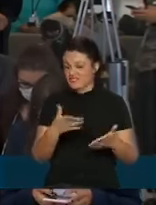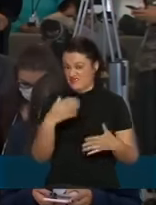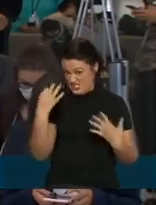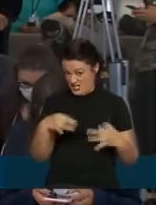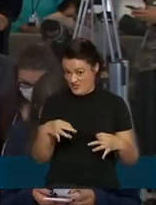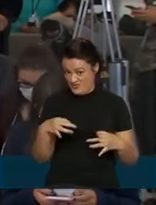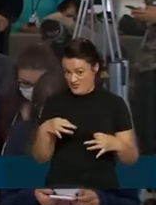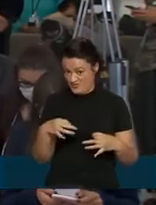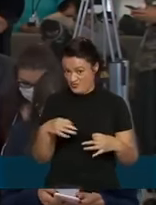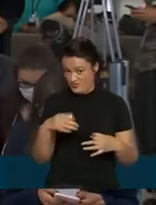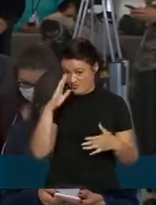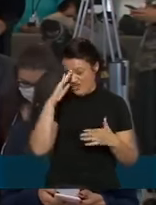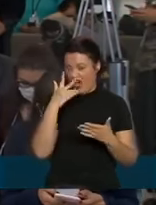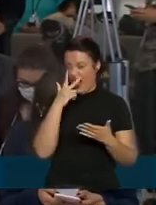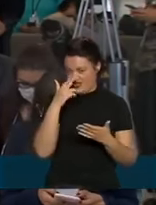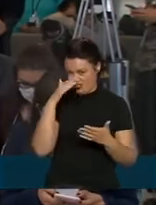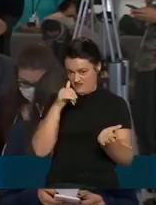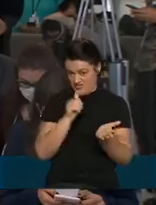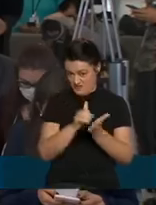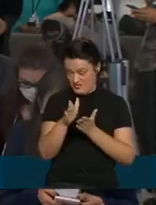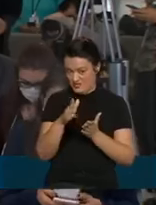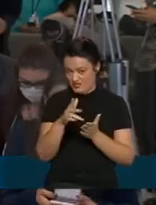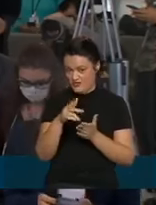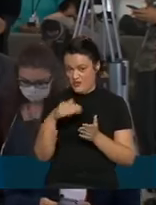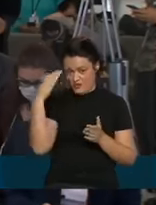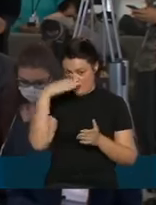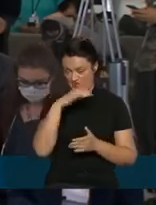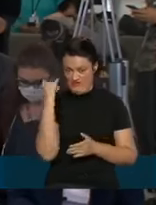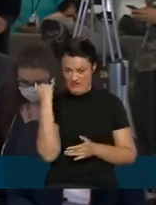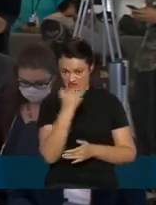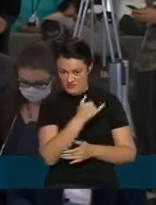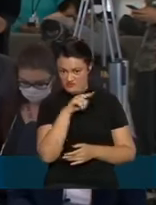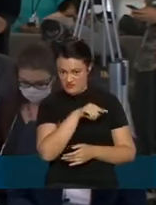mesmo? O senhor acredita por quê? Alguém do governo avisou o senhor?